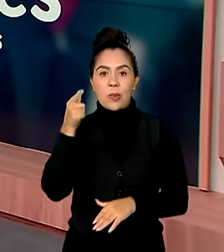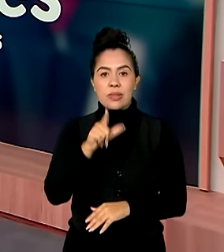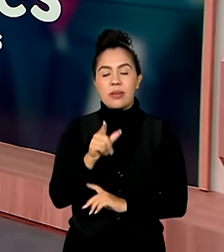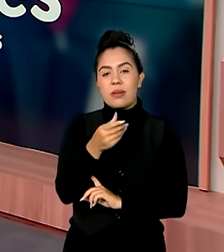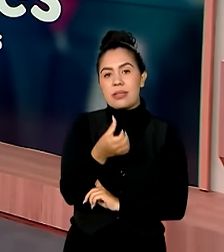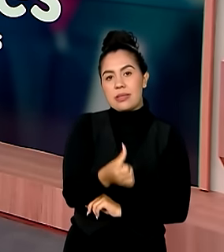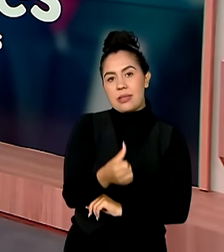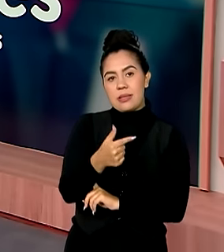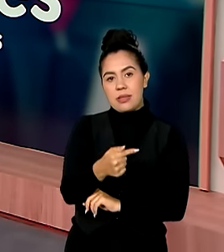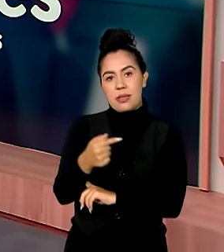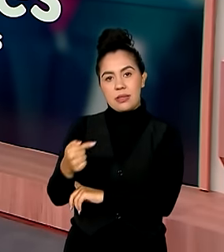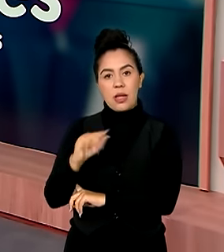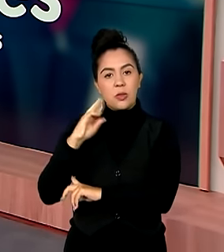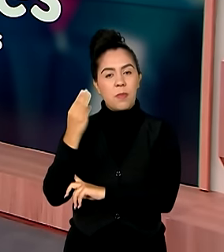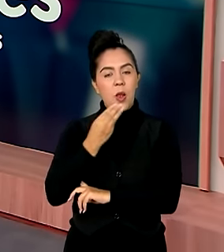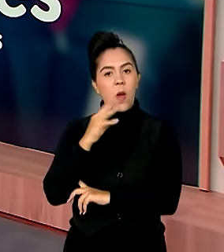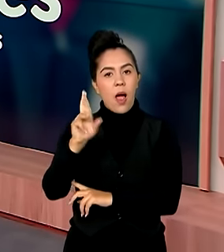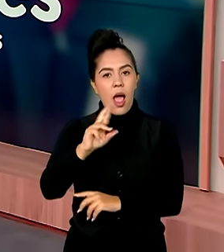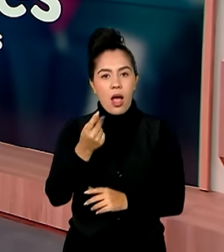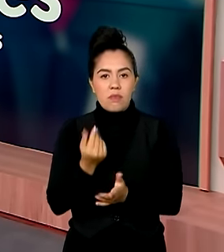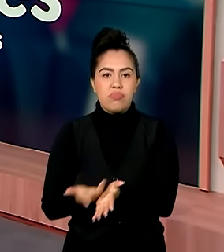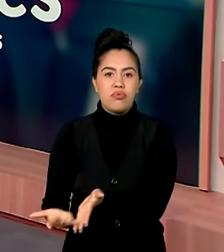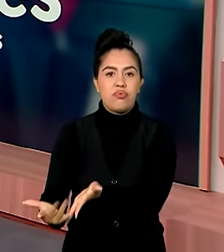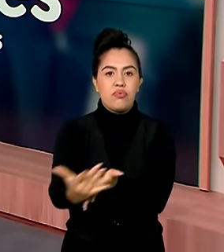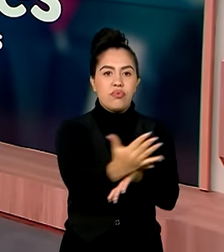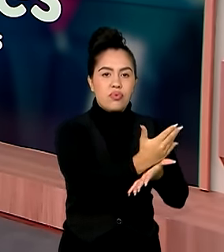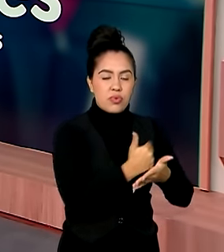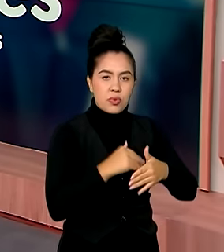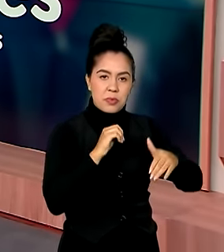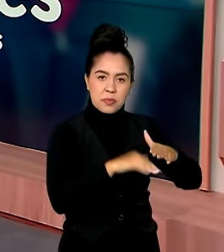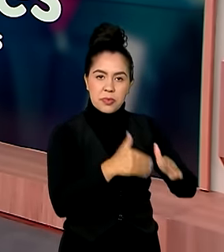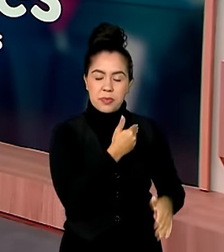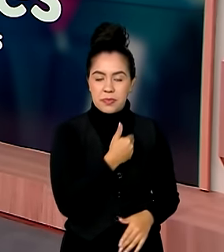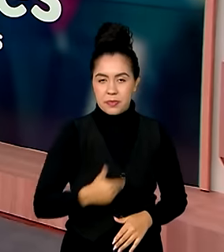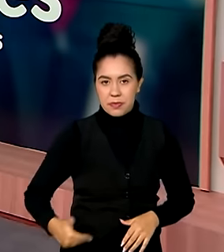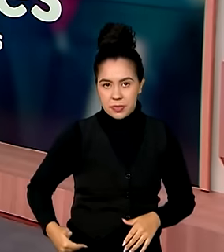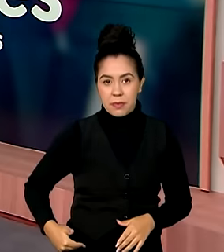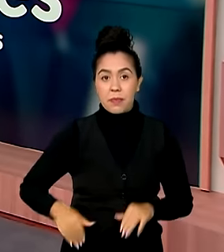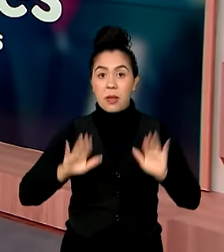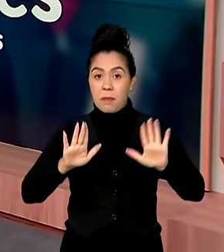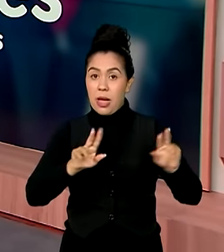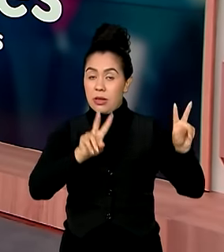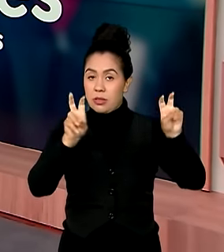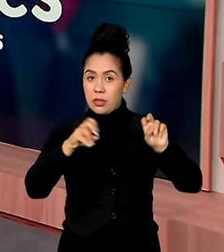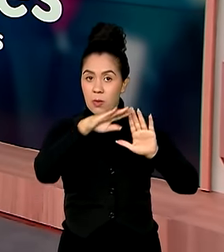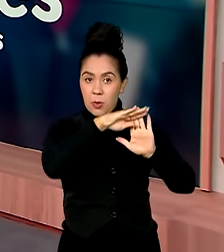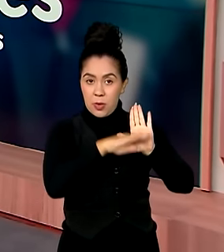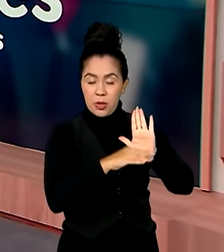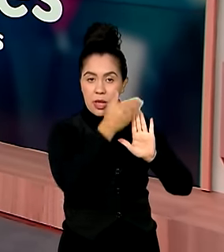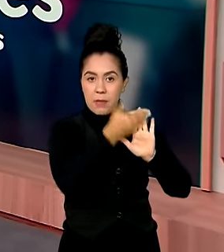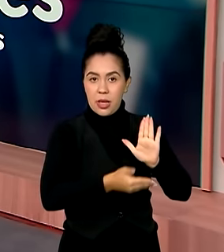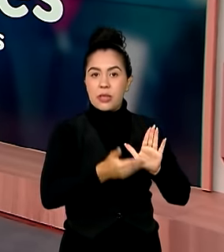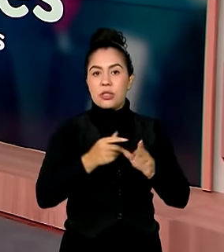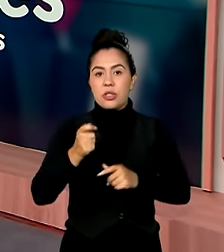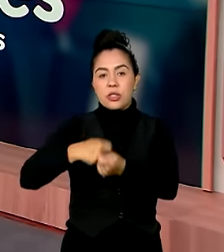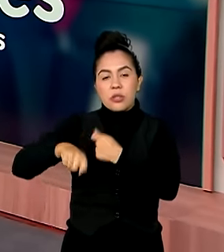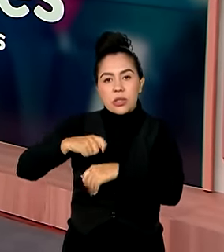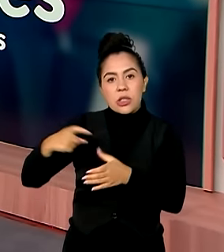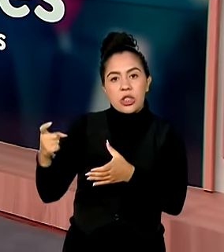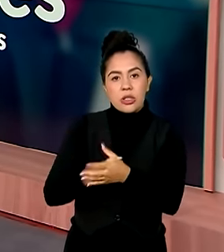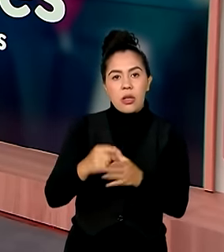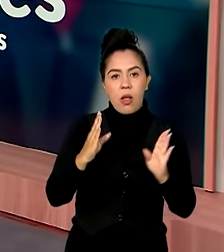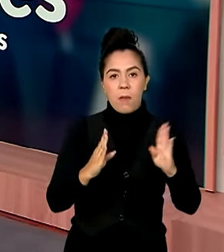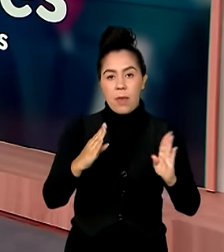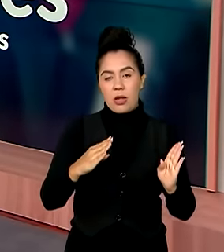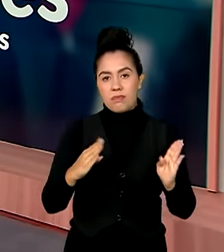677 milhões para os cofres públicos. Lembrando que o Desenrola Fies foi prorrogado até o dia